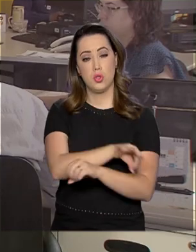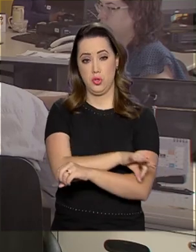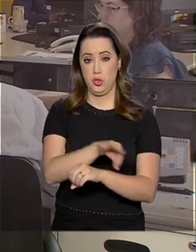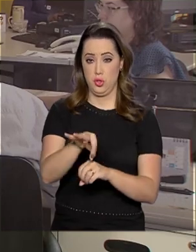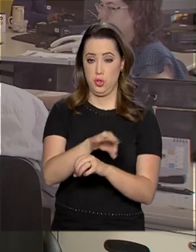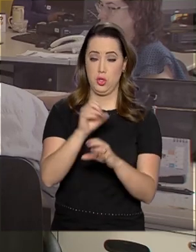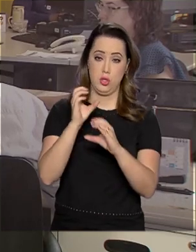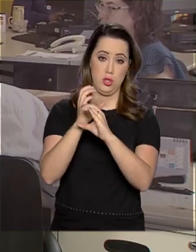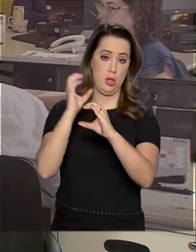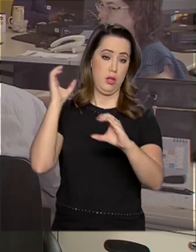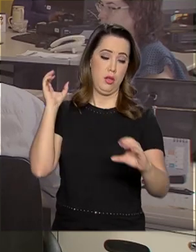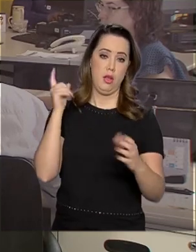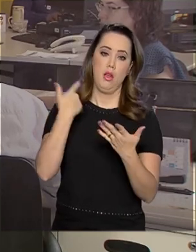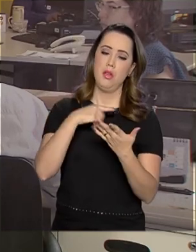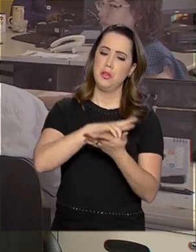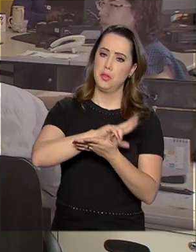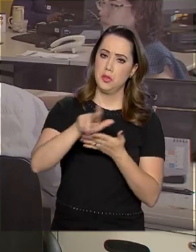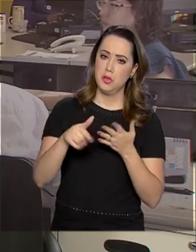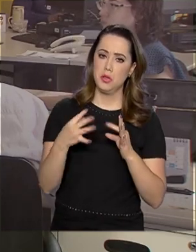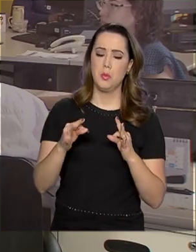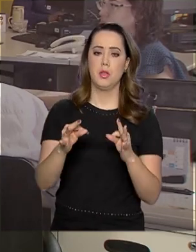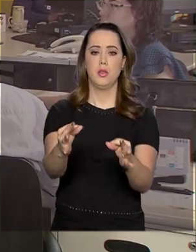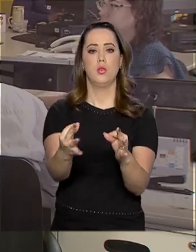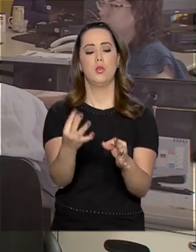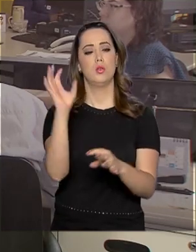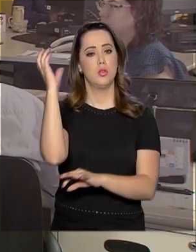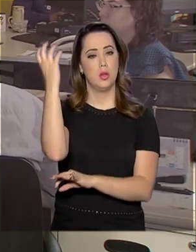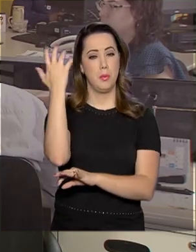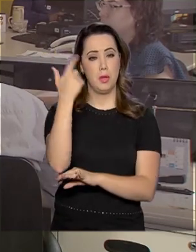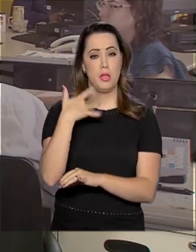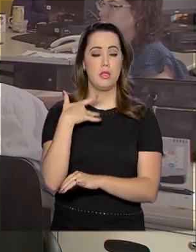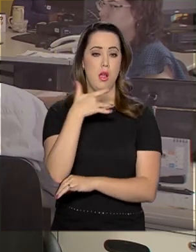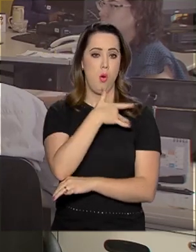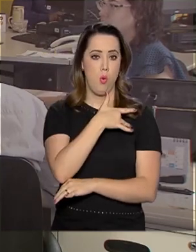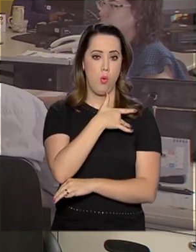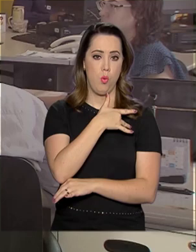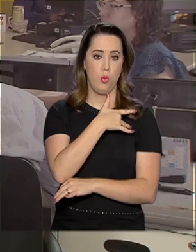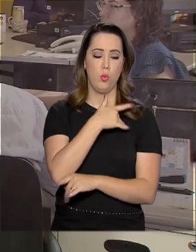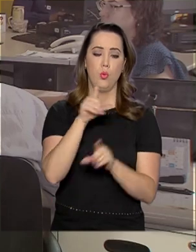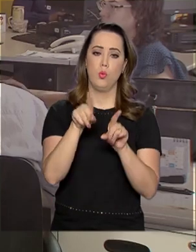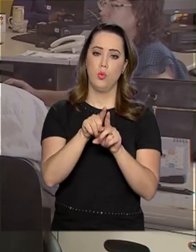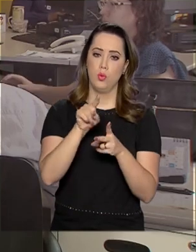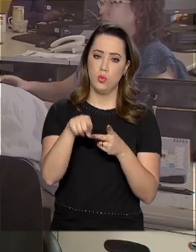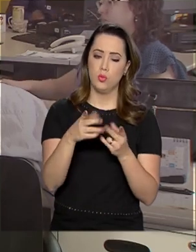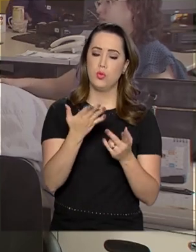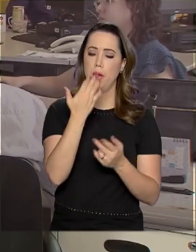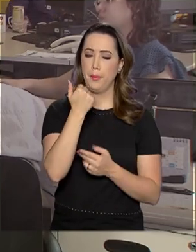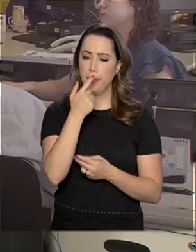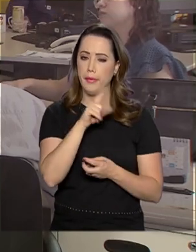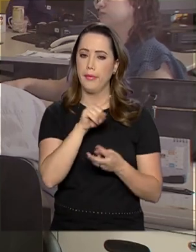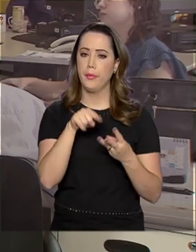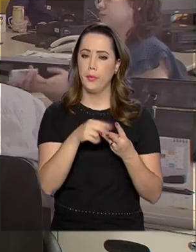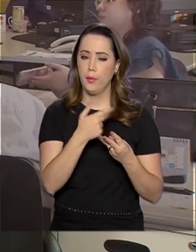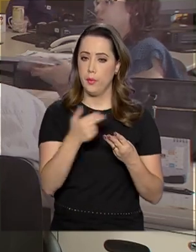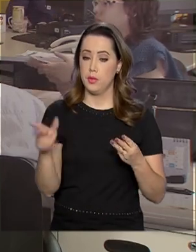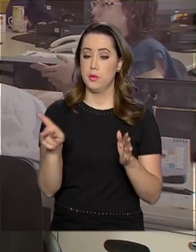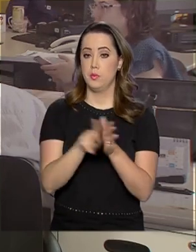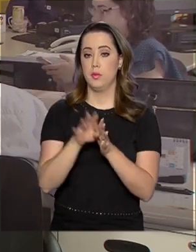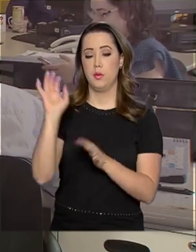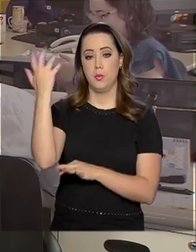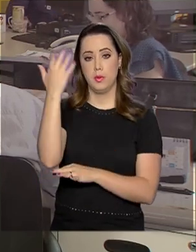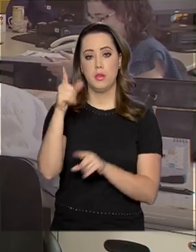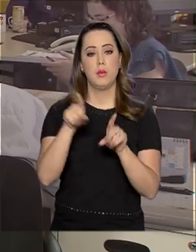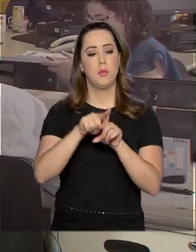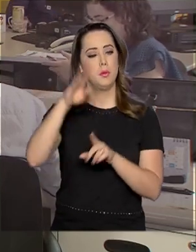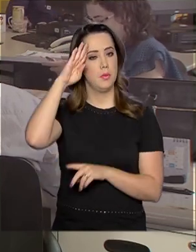e os cursos superiores de Tecnologia nas áreas de Ambiente e Saúde, Produção Alimentícia, Recursos Naturais, Militar e